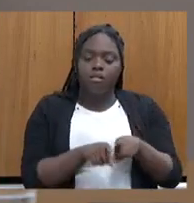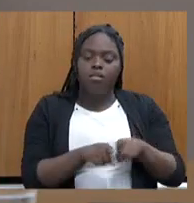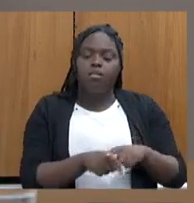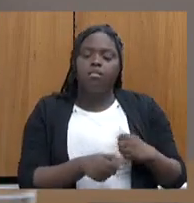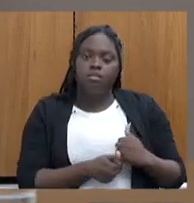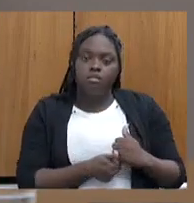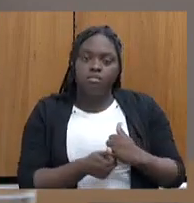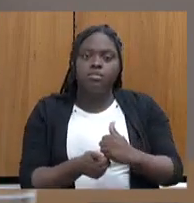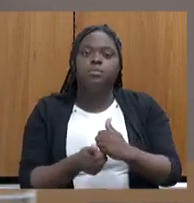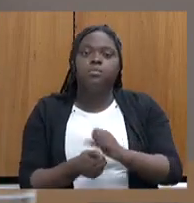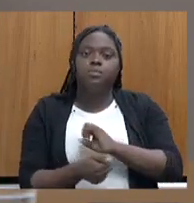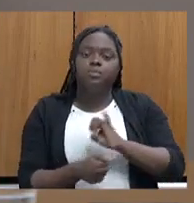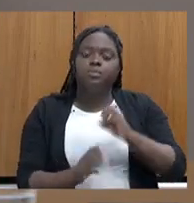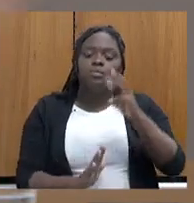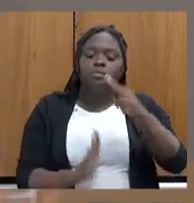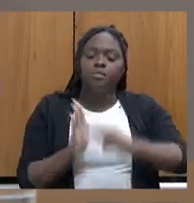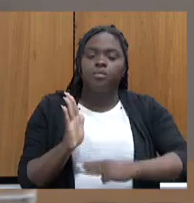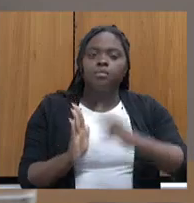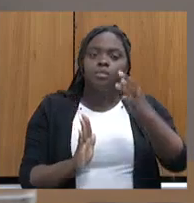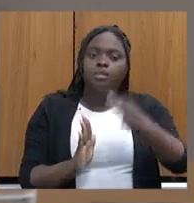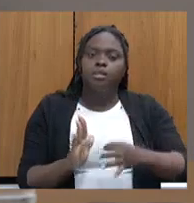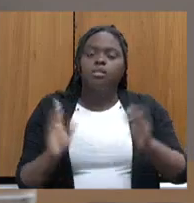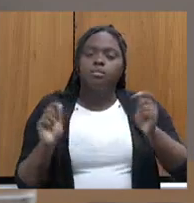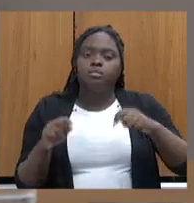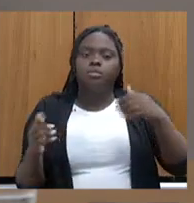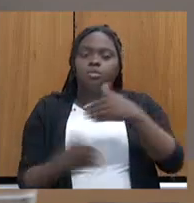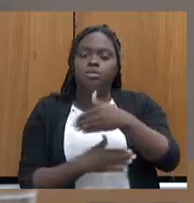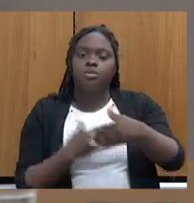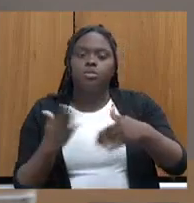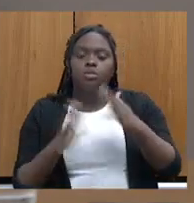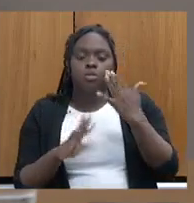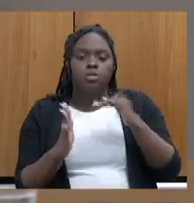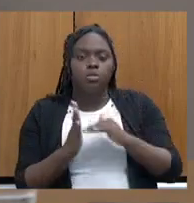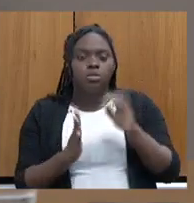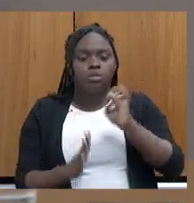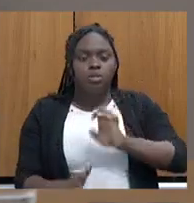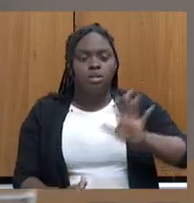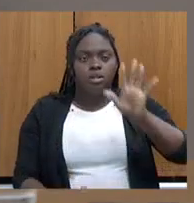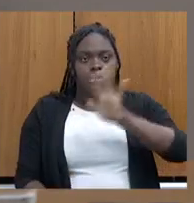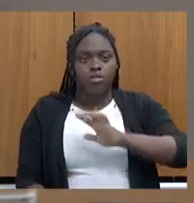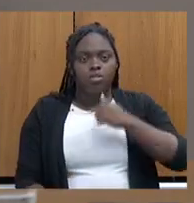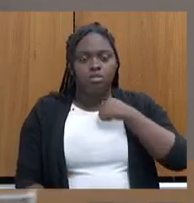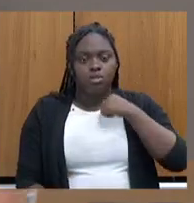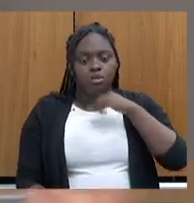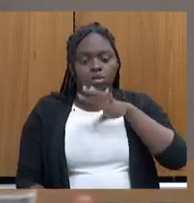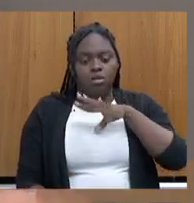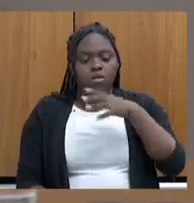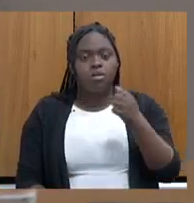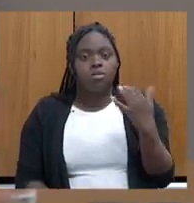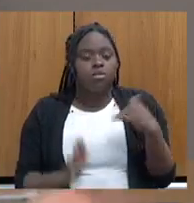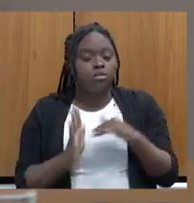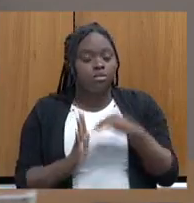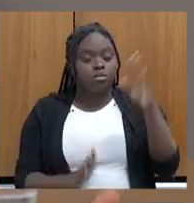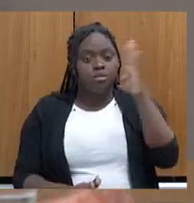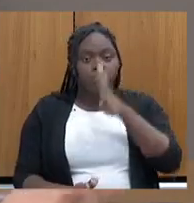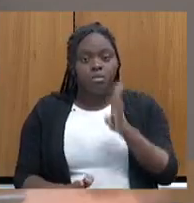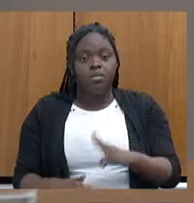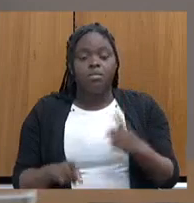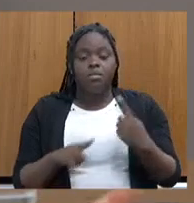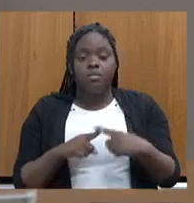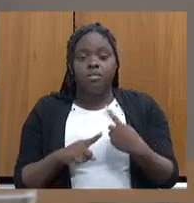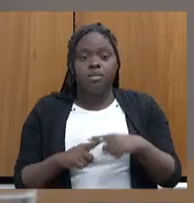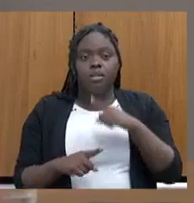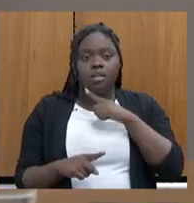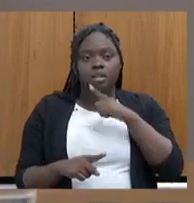certo, essa metodologia der certo, nós podemos replicar por todos os estados, e eu sou mais ousada em todo o Brasil, porque tem, além de ter